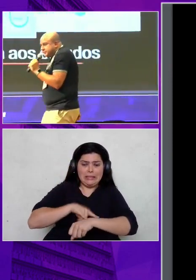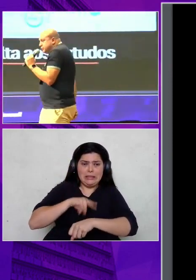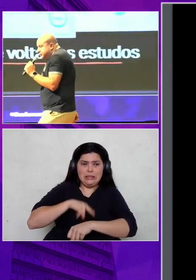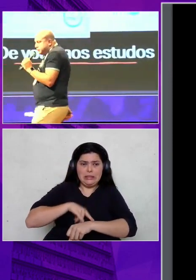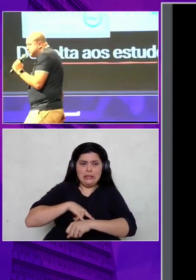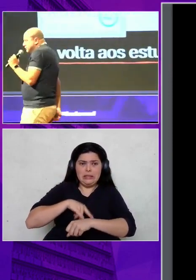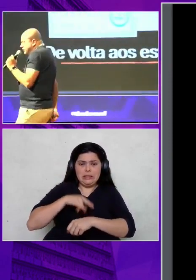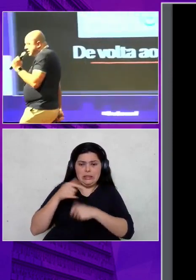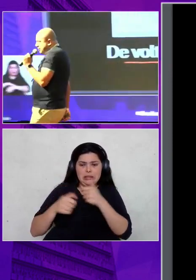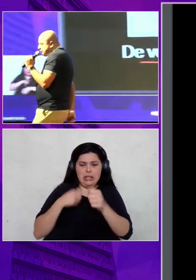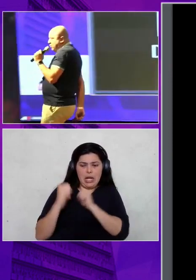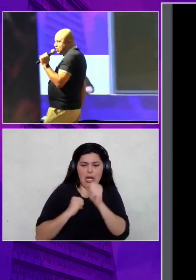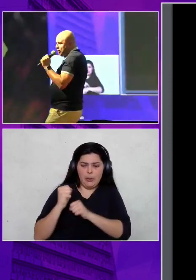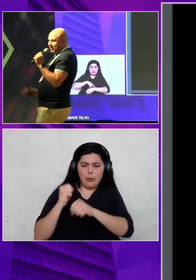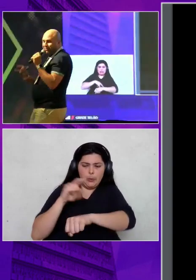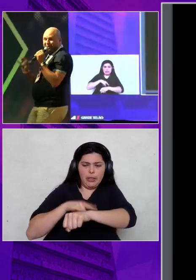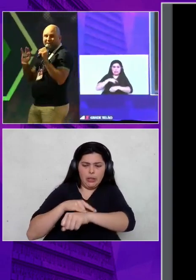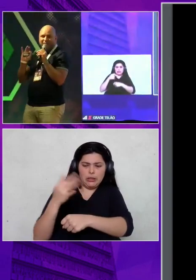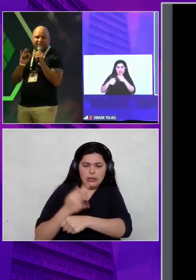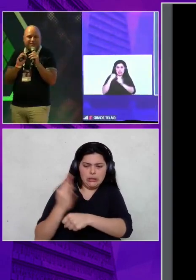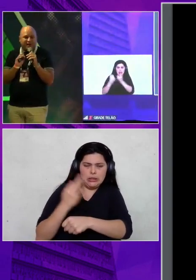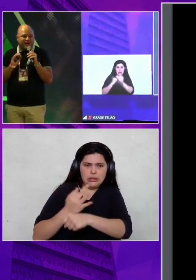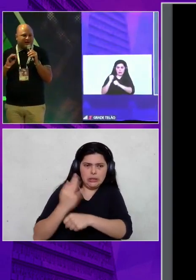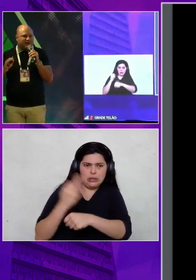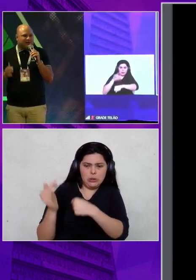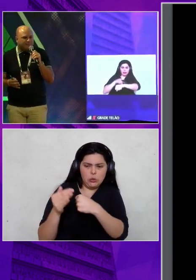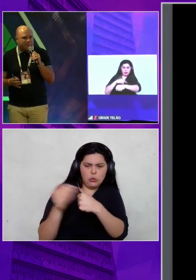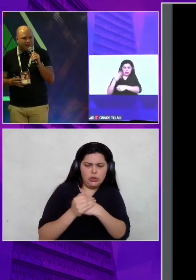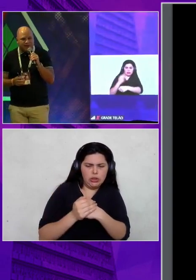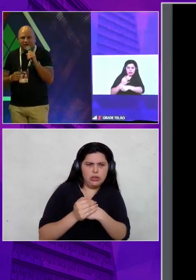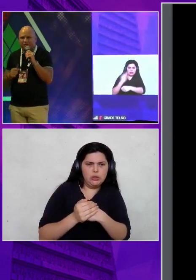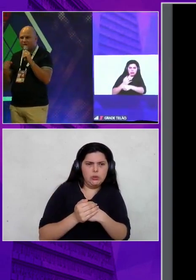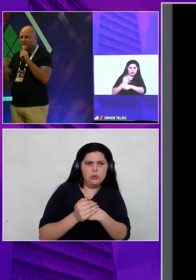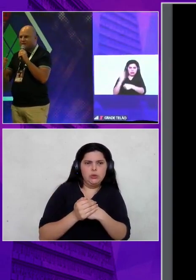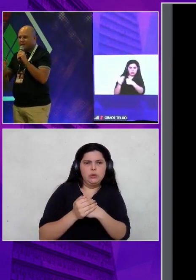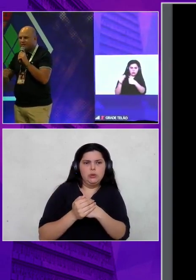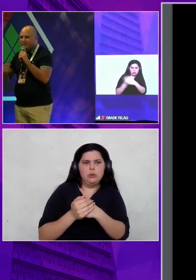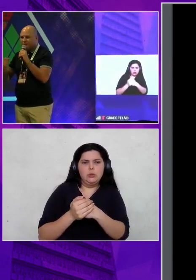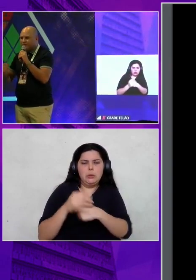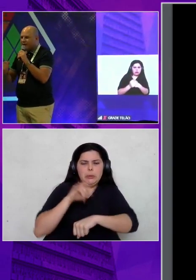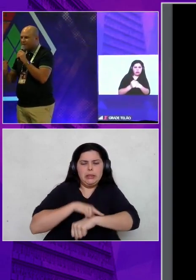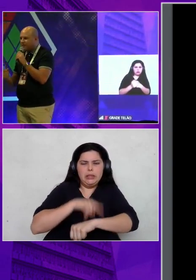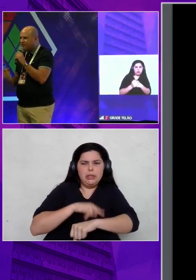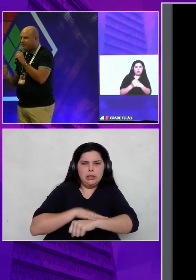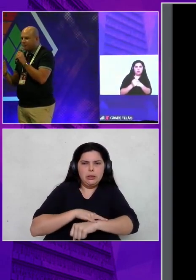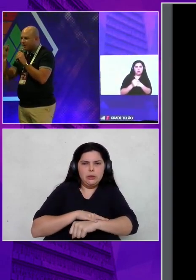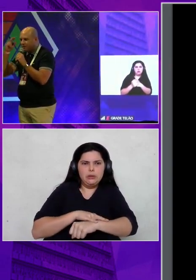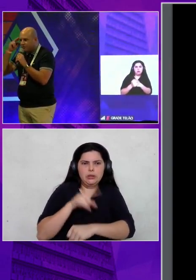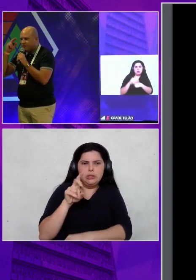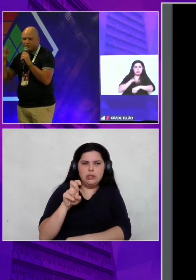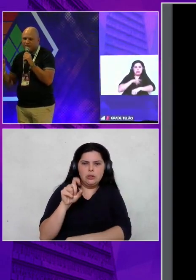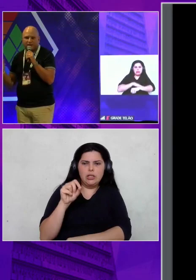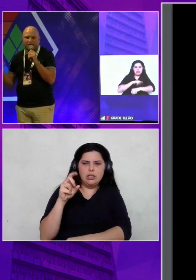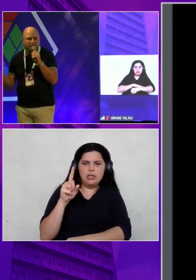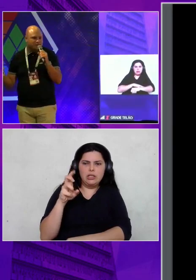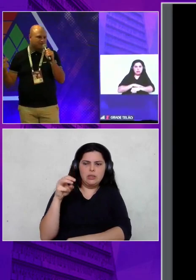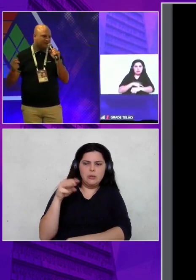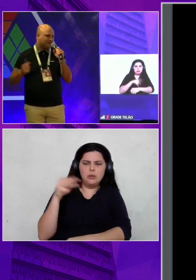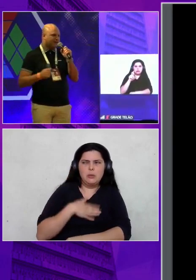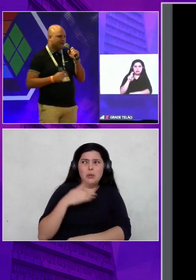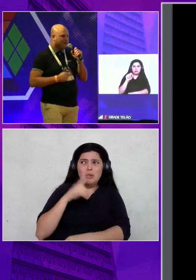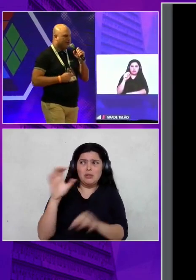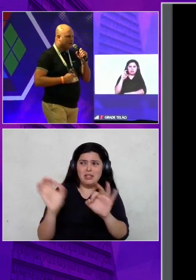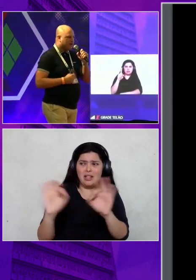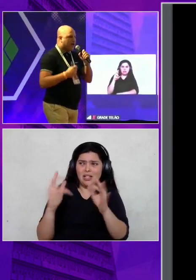escondido ali para ninguém perceber. Vai para o banheiro. Faz 5, 10, 15 minutos e fala, meu Deus, o que está acontecendo?